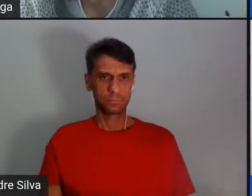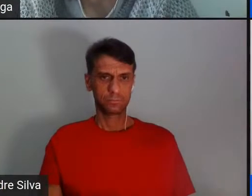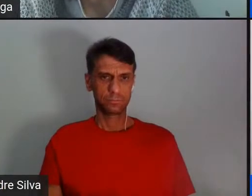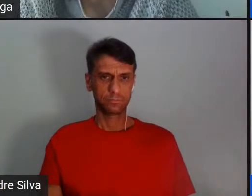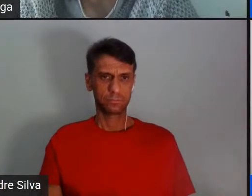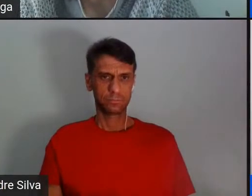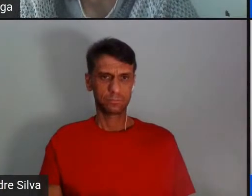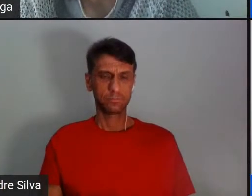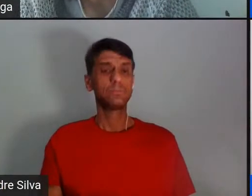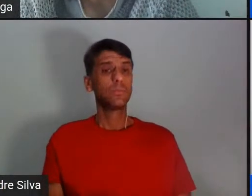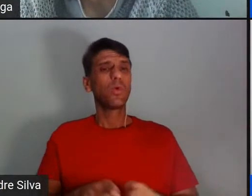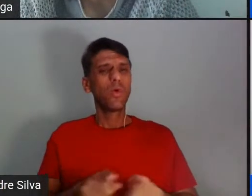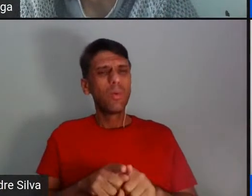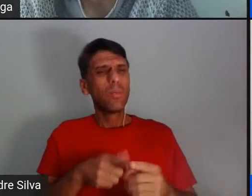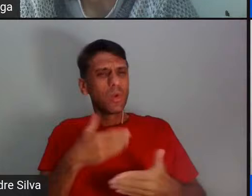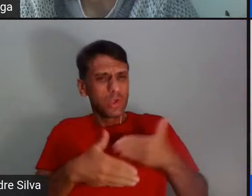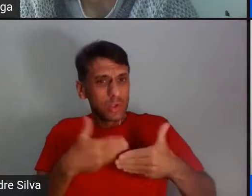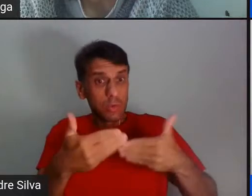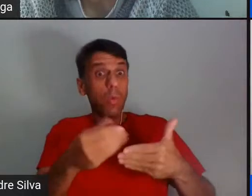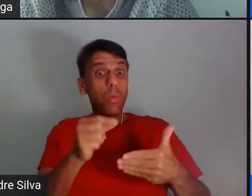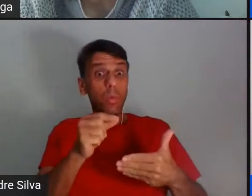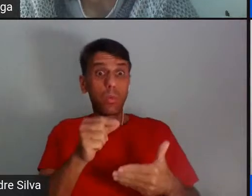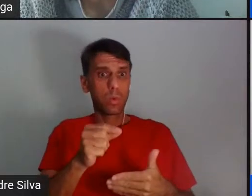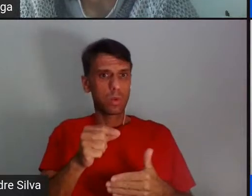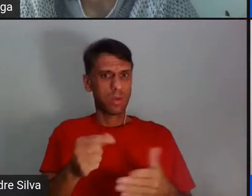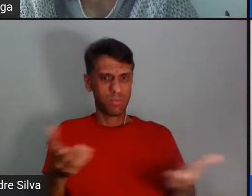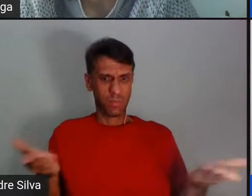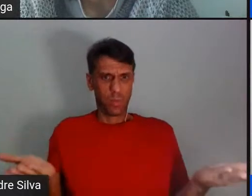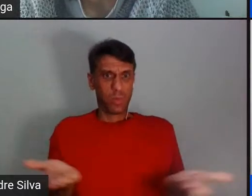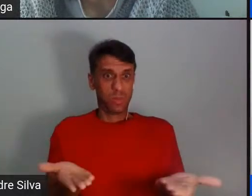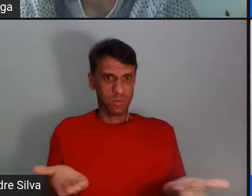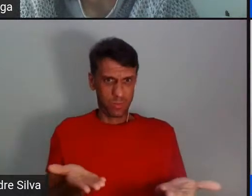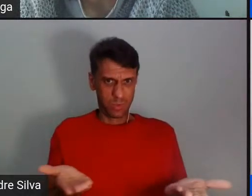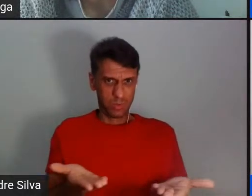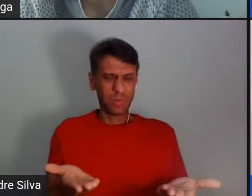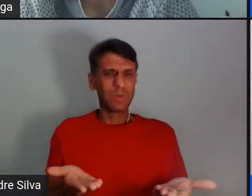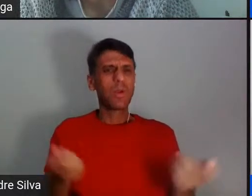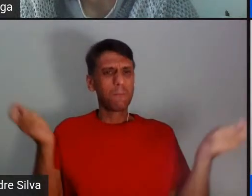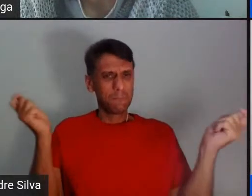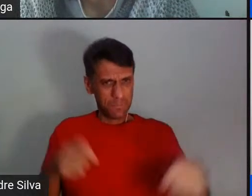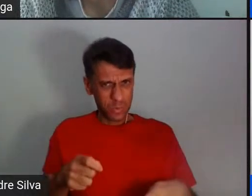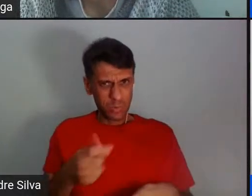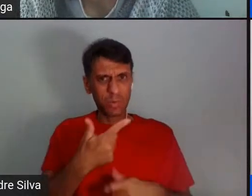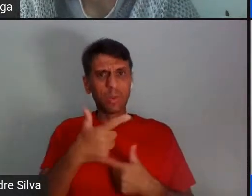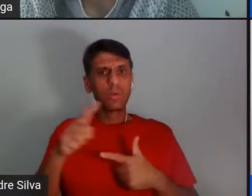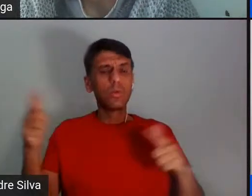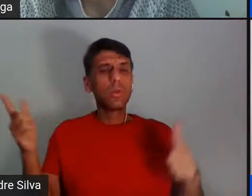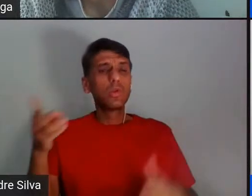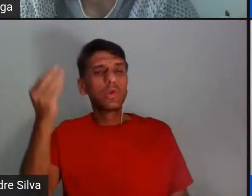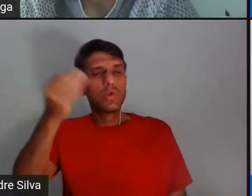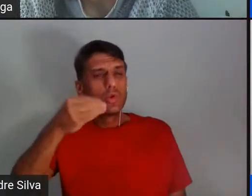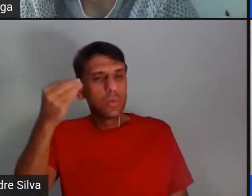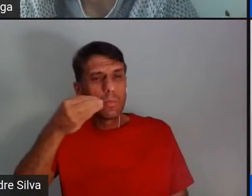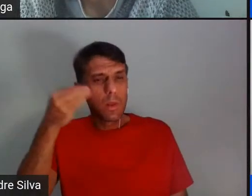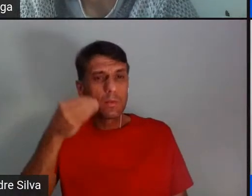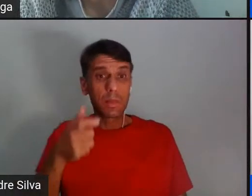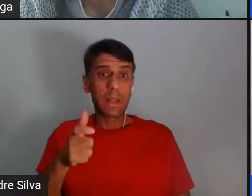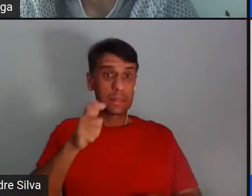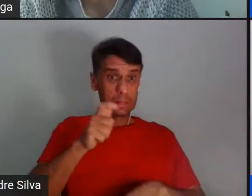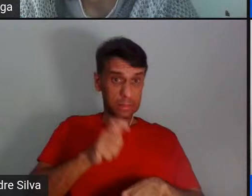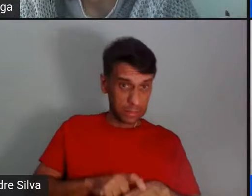tempo contemporâneo se realiza com outras possibilidades de experimentar tempo-espaço?